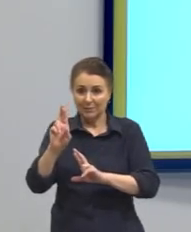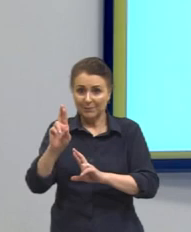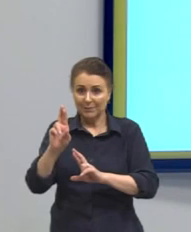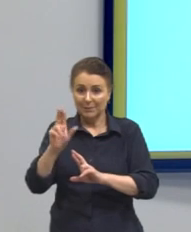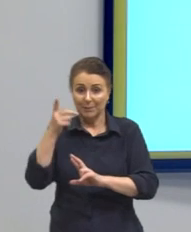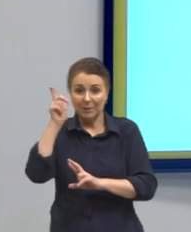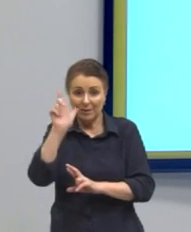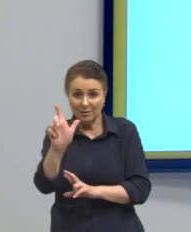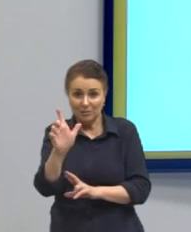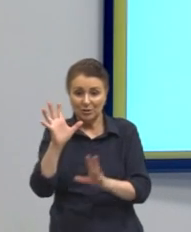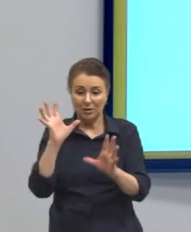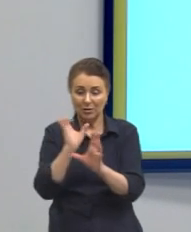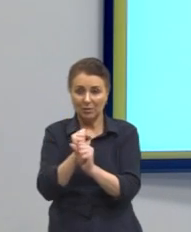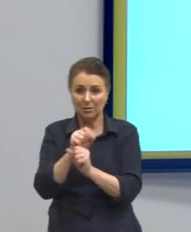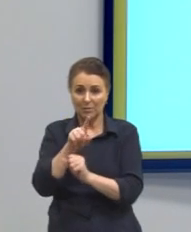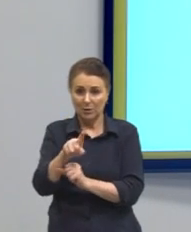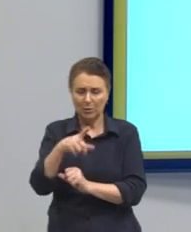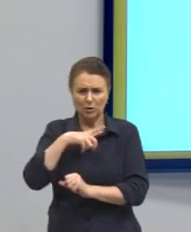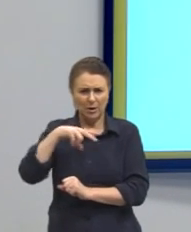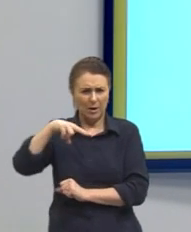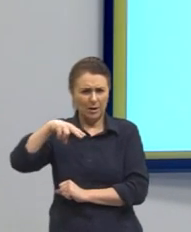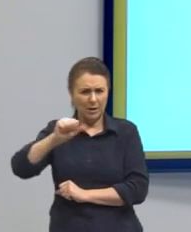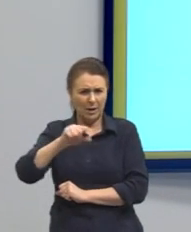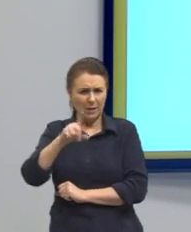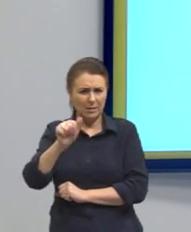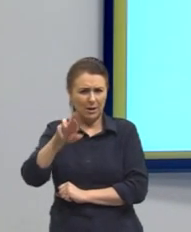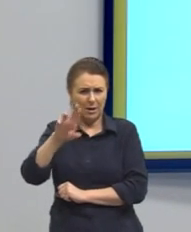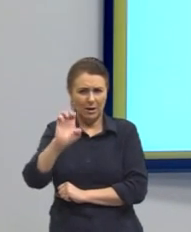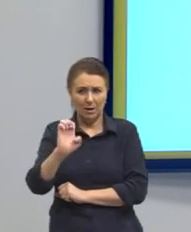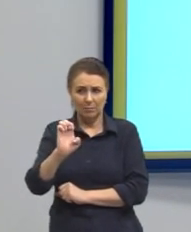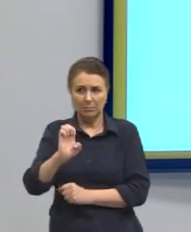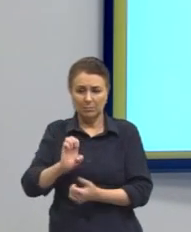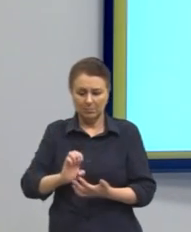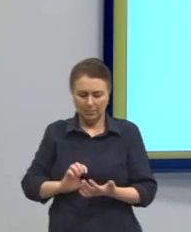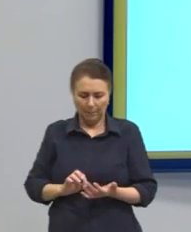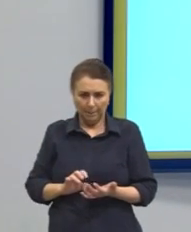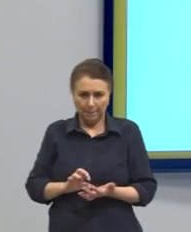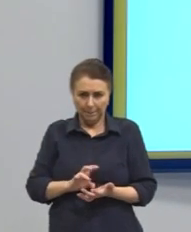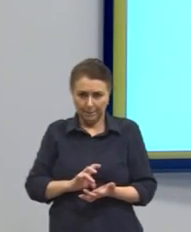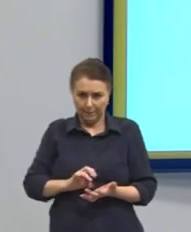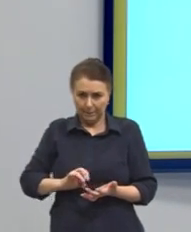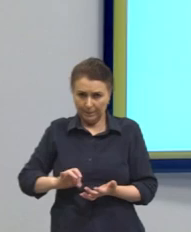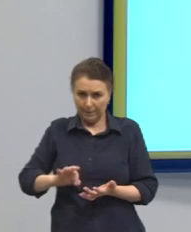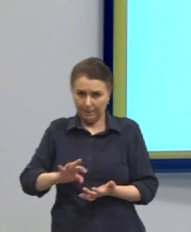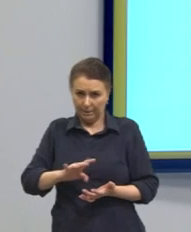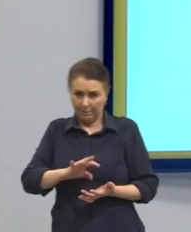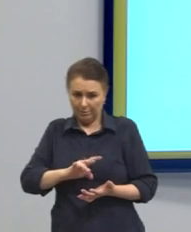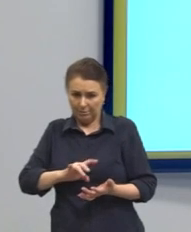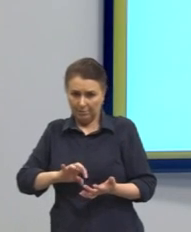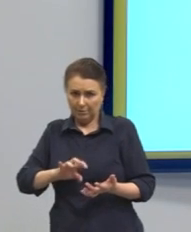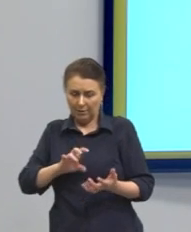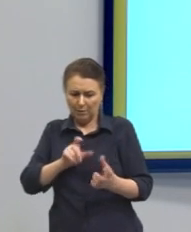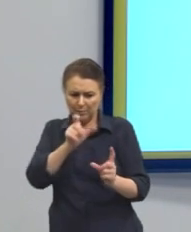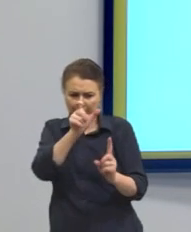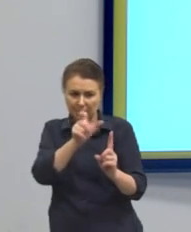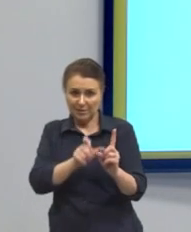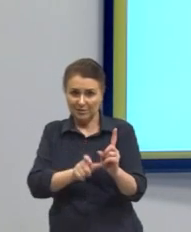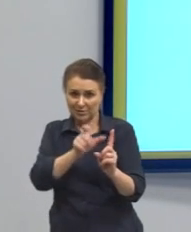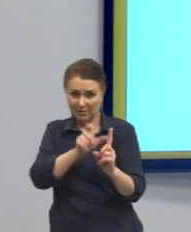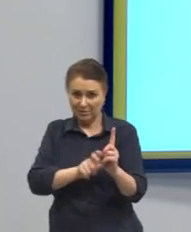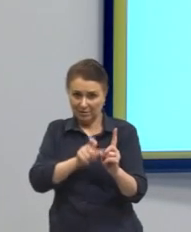tenho a Nazaré calculando. Olha aí, professora Fernanda, a Nazaré com seus cálculos.